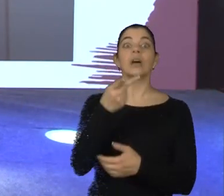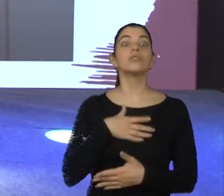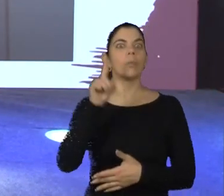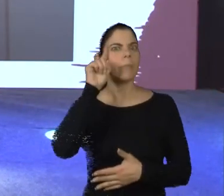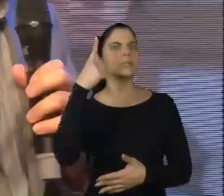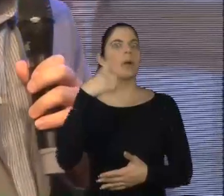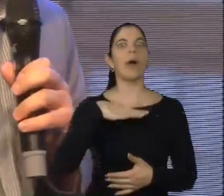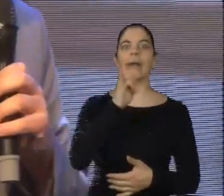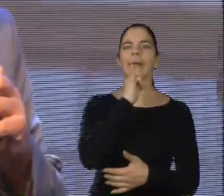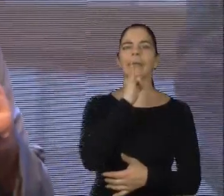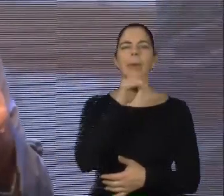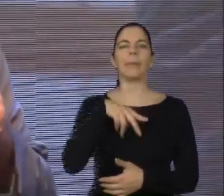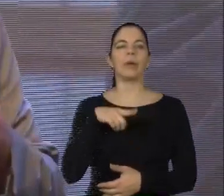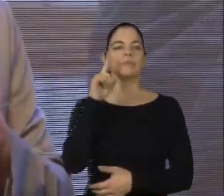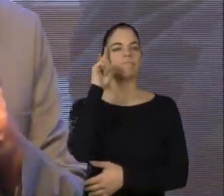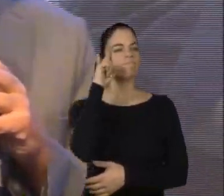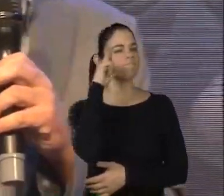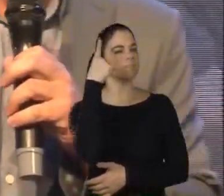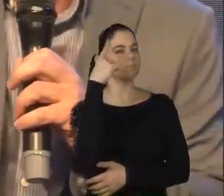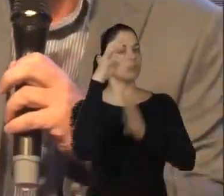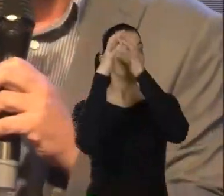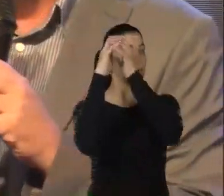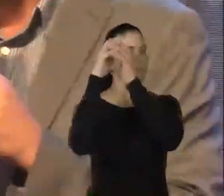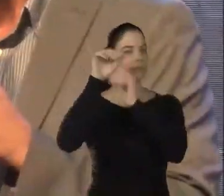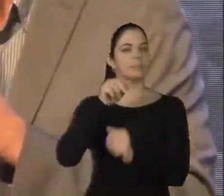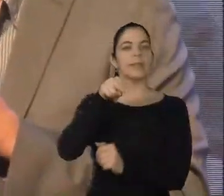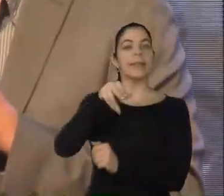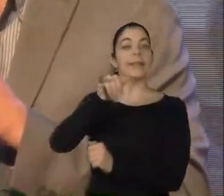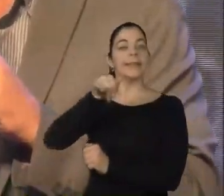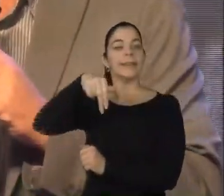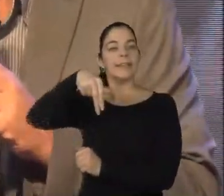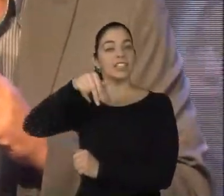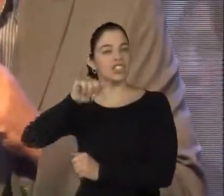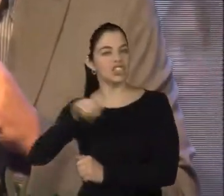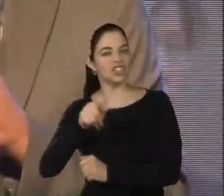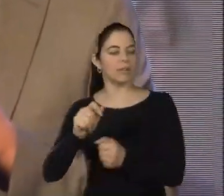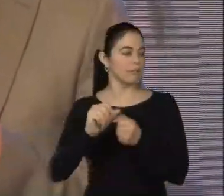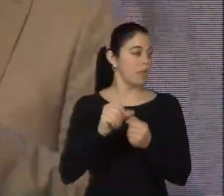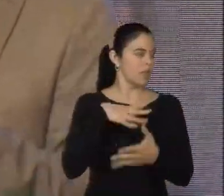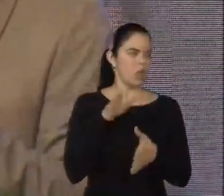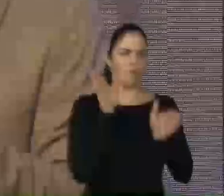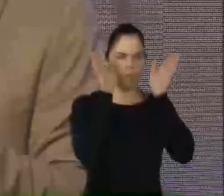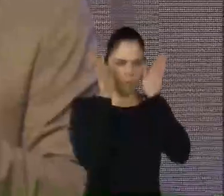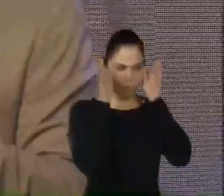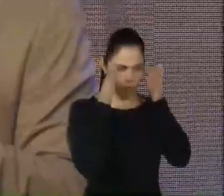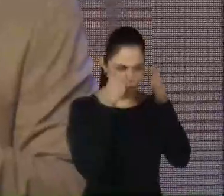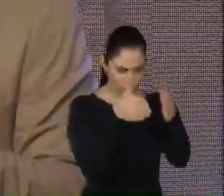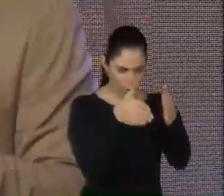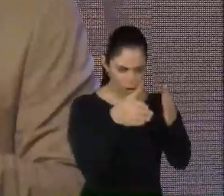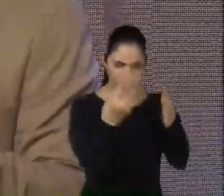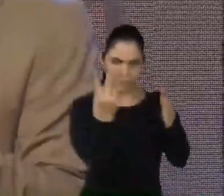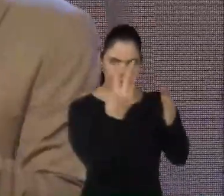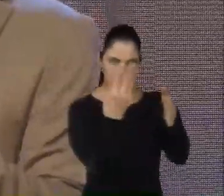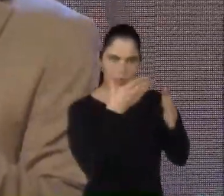cérebro ninja, que é a capacidade de a gente aumentar a nossa potência mental através da observação de passos que são extremamente